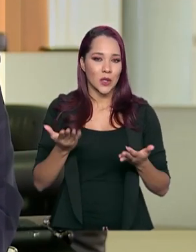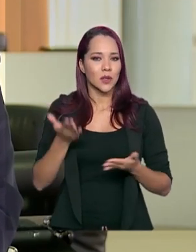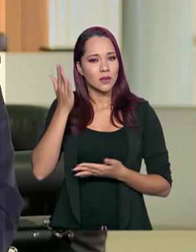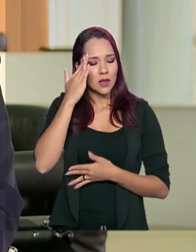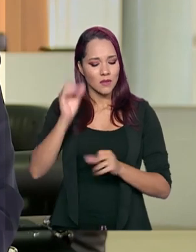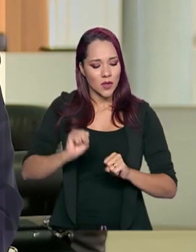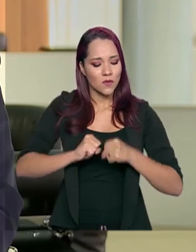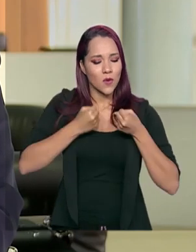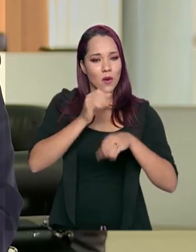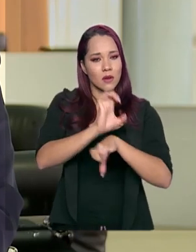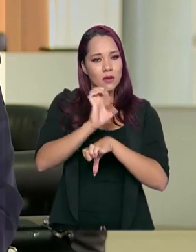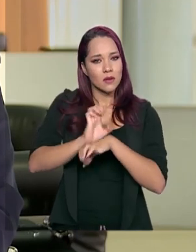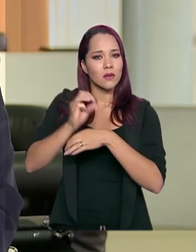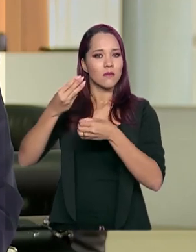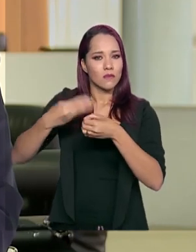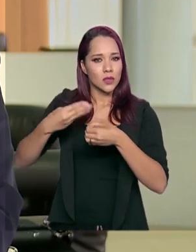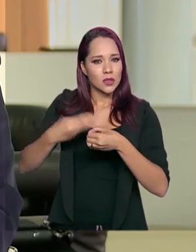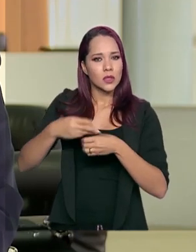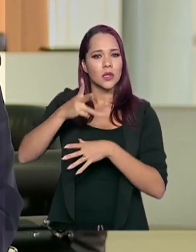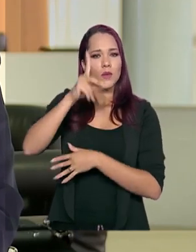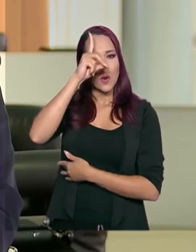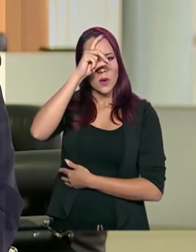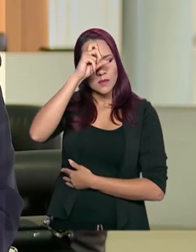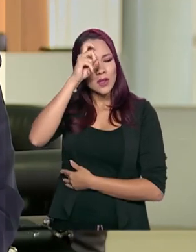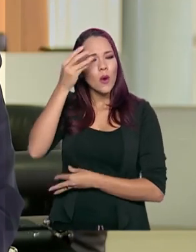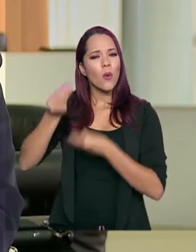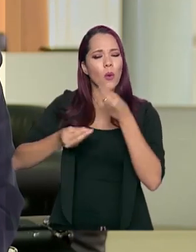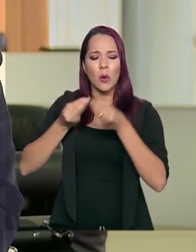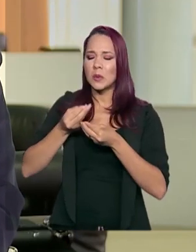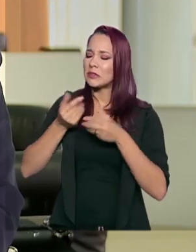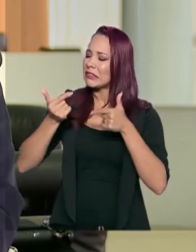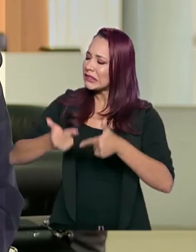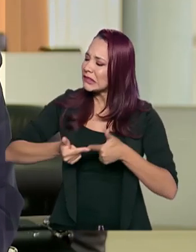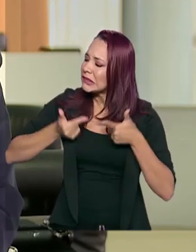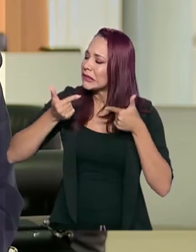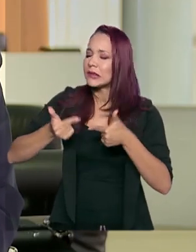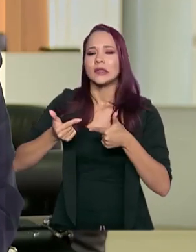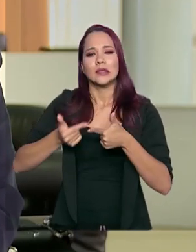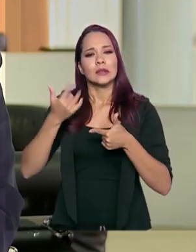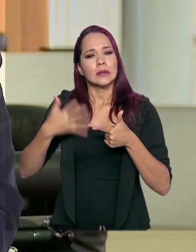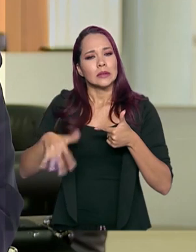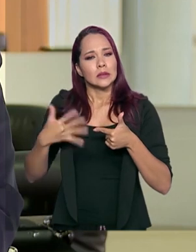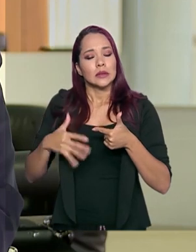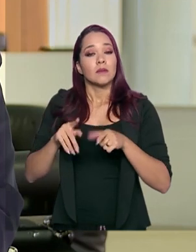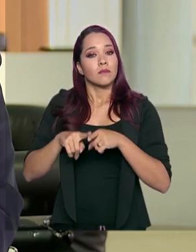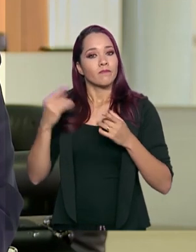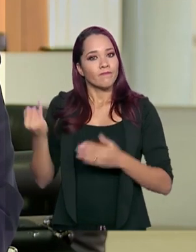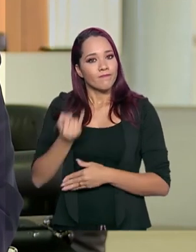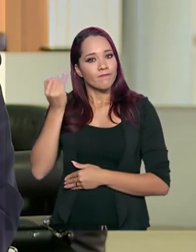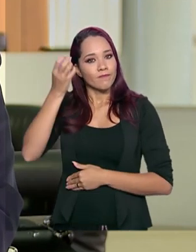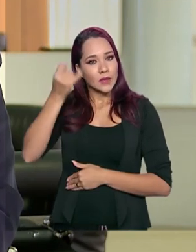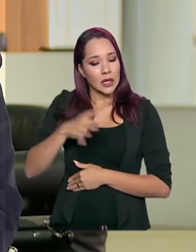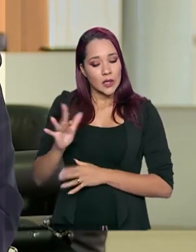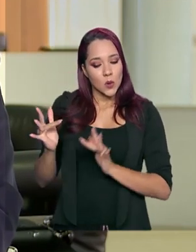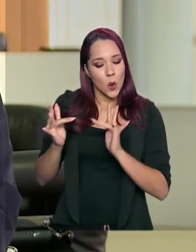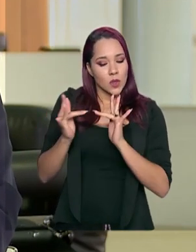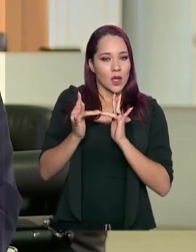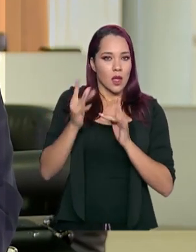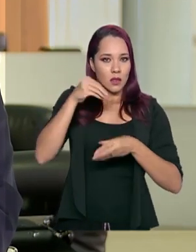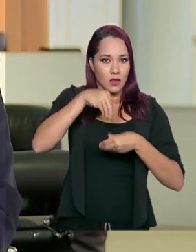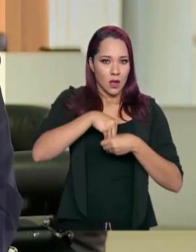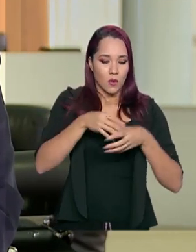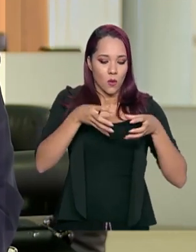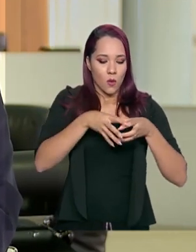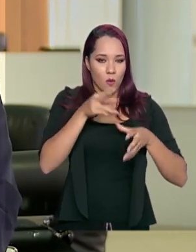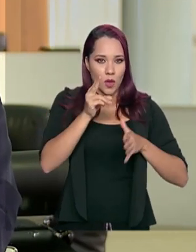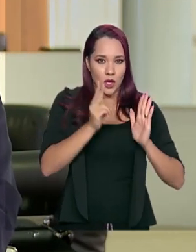esforços de estados e municípios, dos hospitais. A batalha está grande. Mas isso, então, é importante ressaltar que esse contágio não foi dentro da